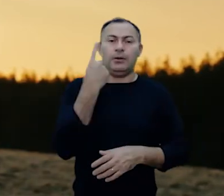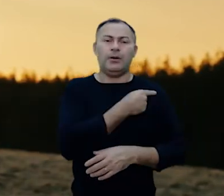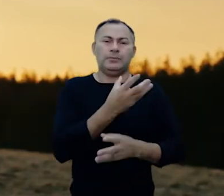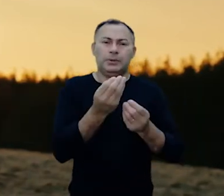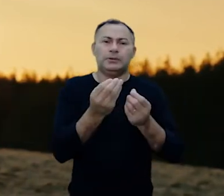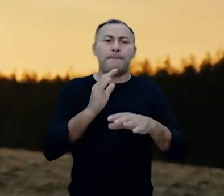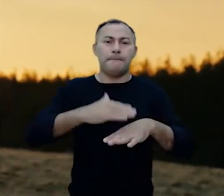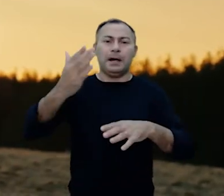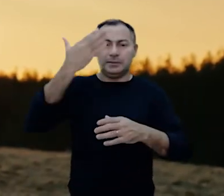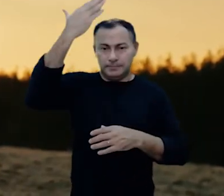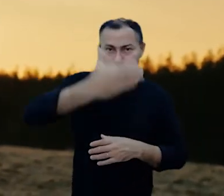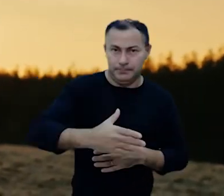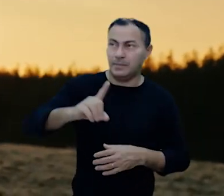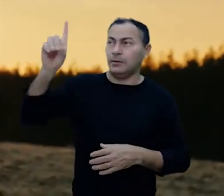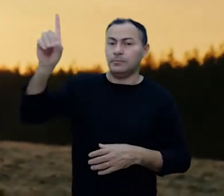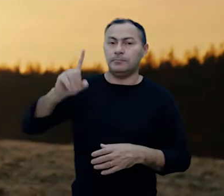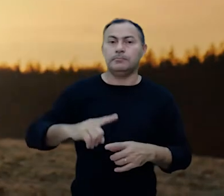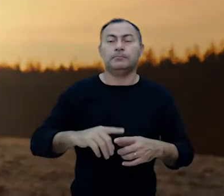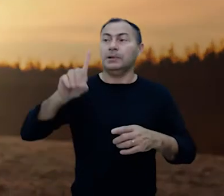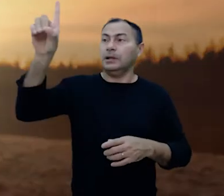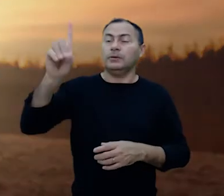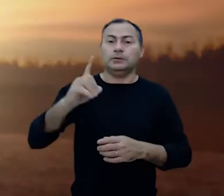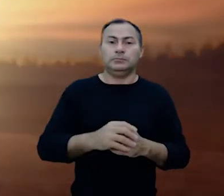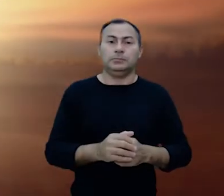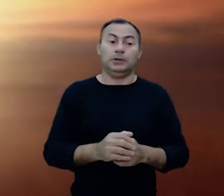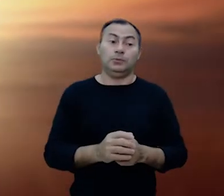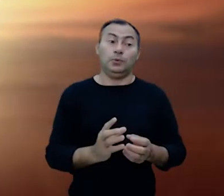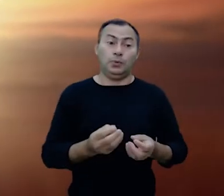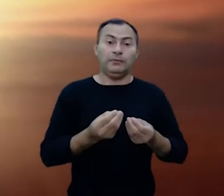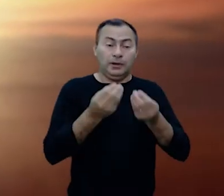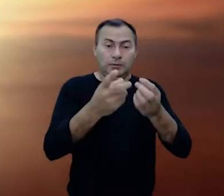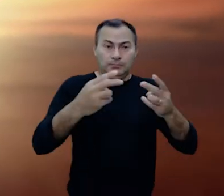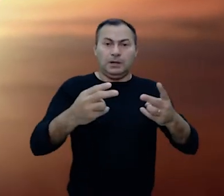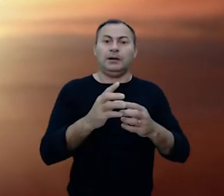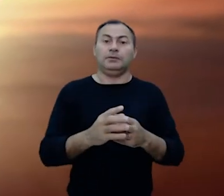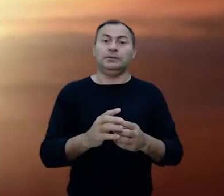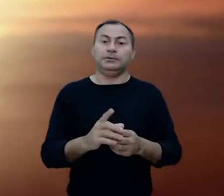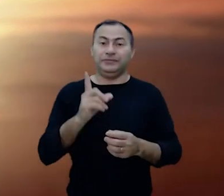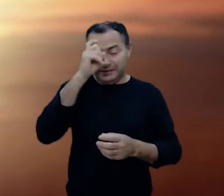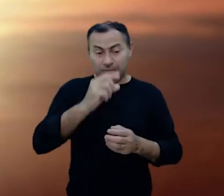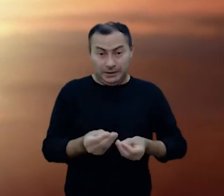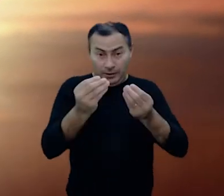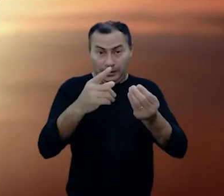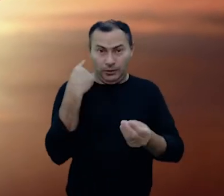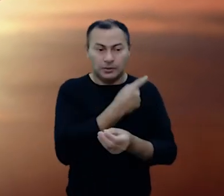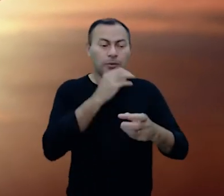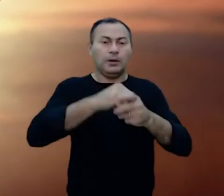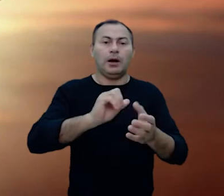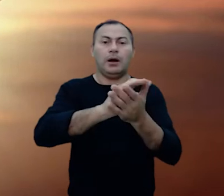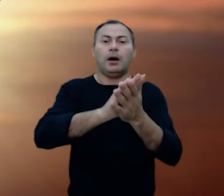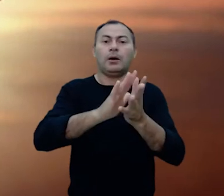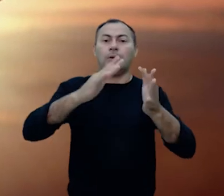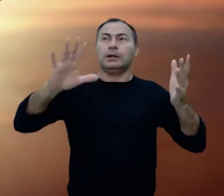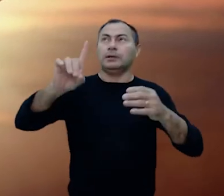estaríamos muito, muito mais na presença de Deus. Deus pagou um alto preço para que você e eu pudéssemos nos achegar